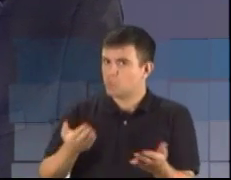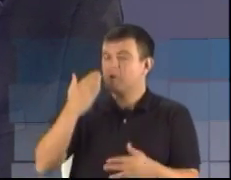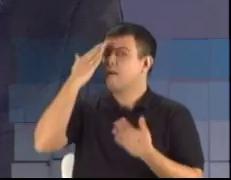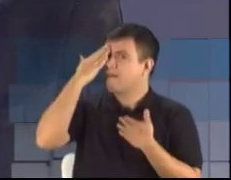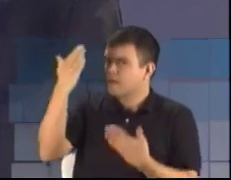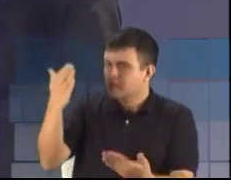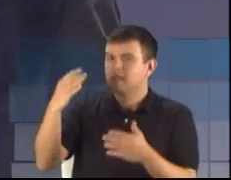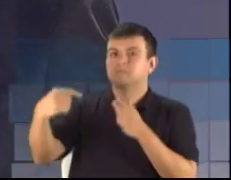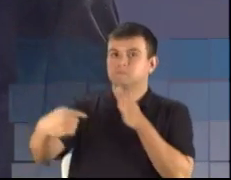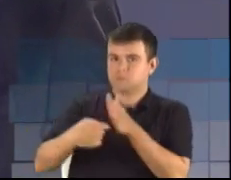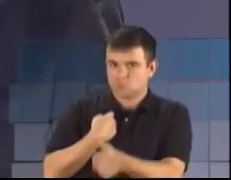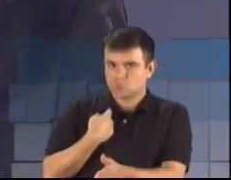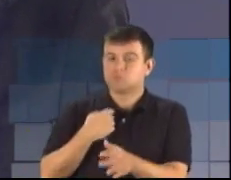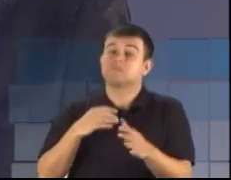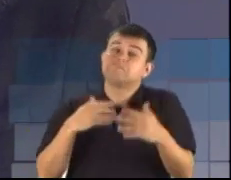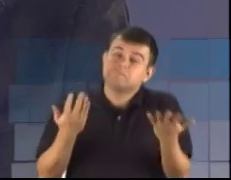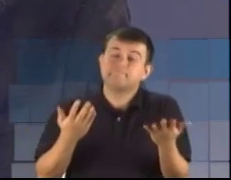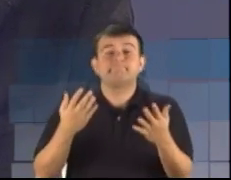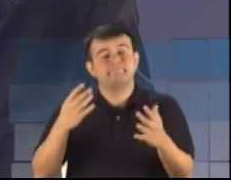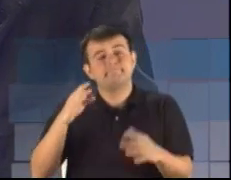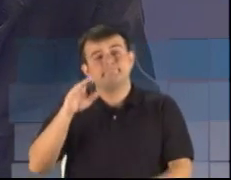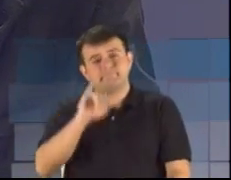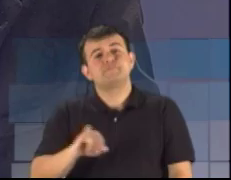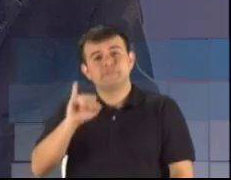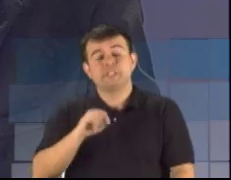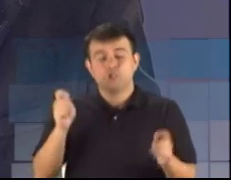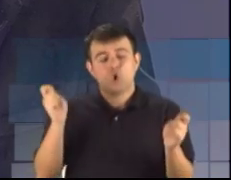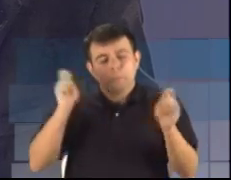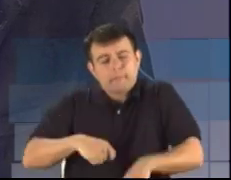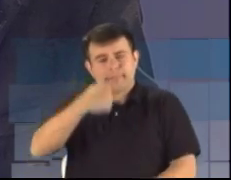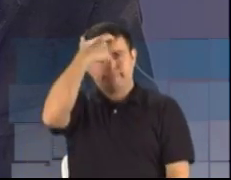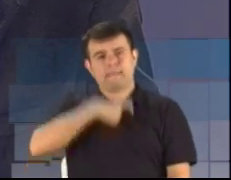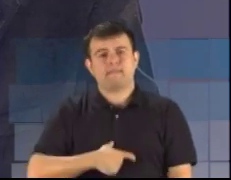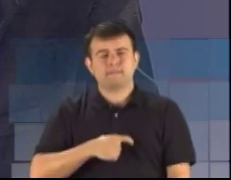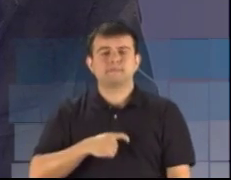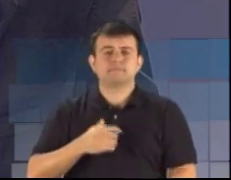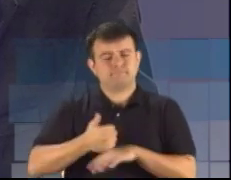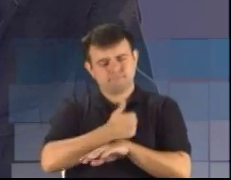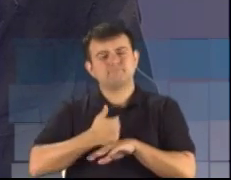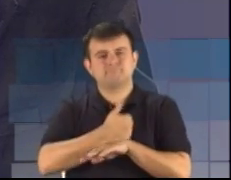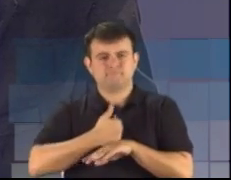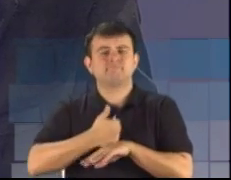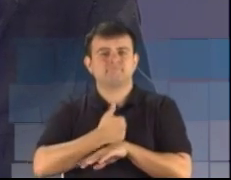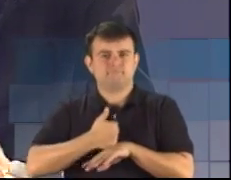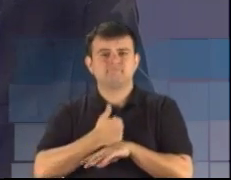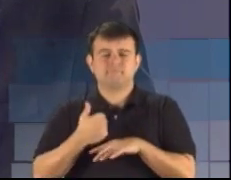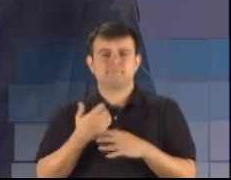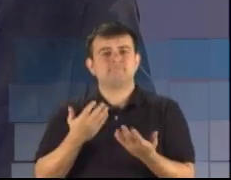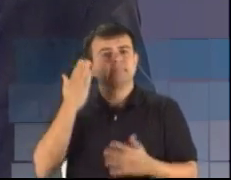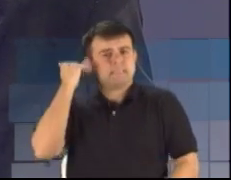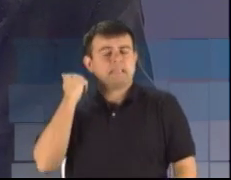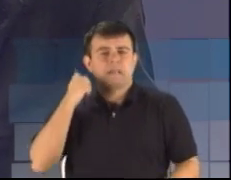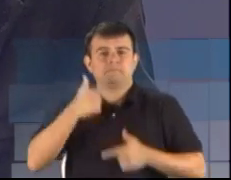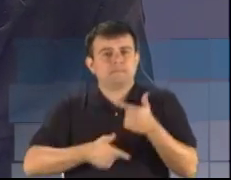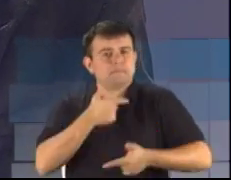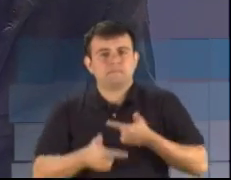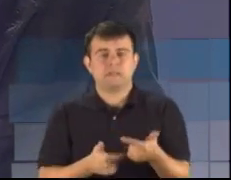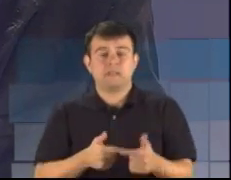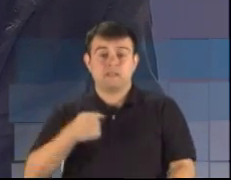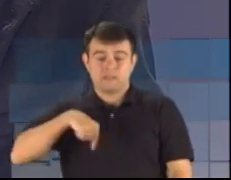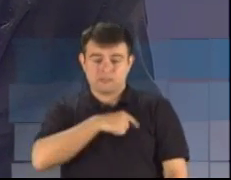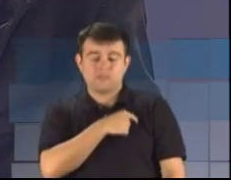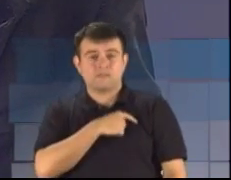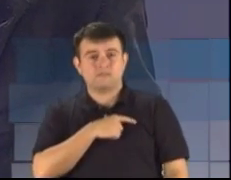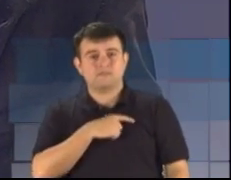A questão é competência e eficiência. Nós, inclusive, na Assembleia, aprovamos a GR, porque